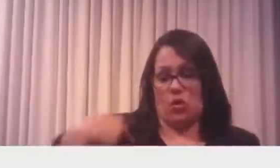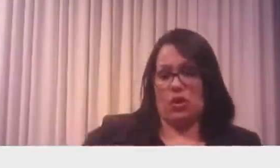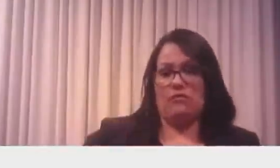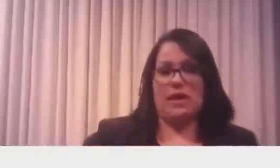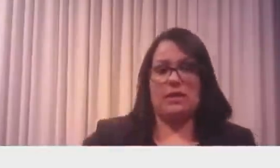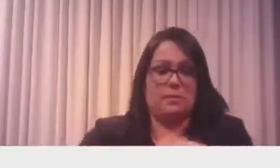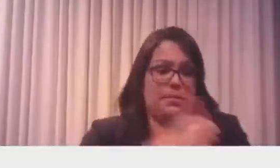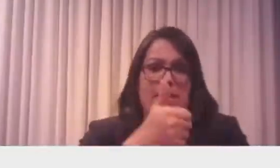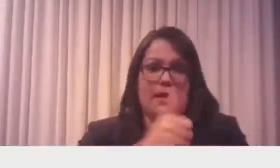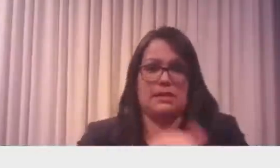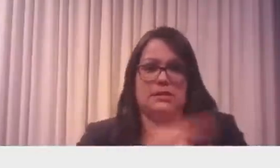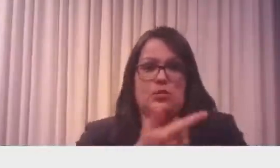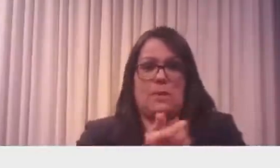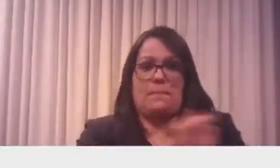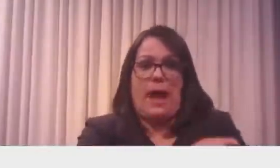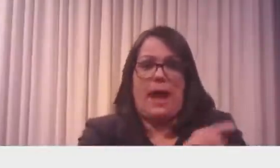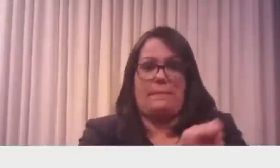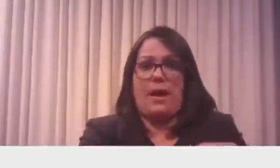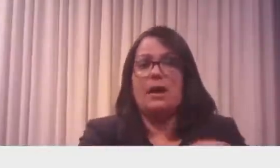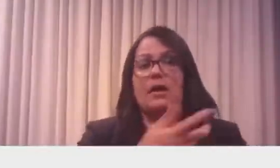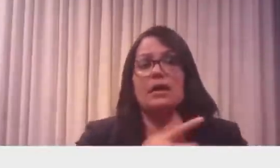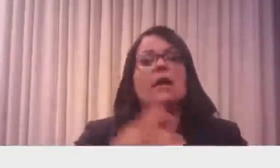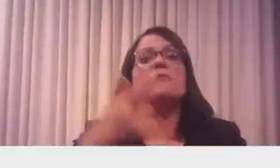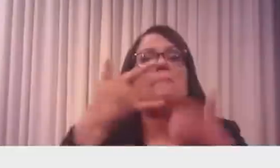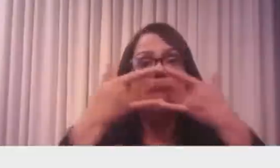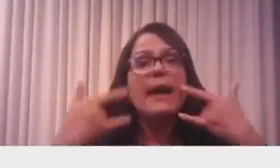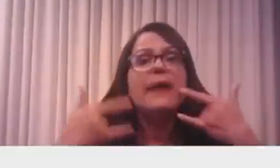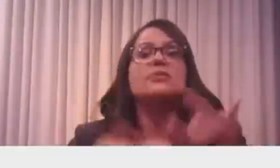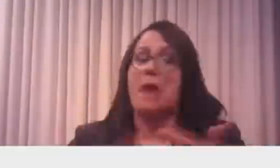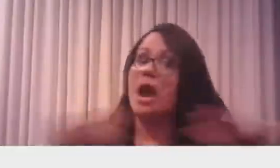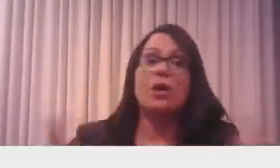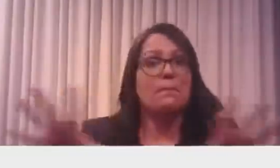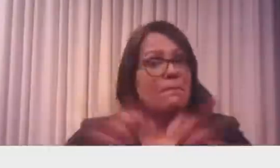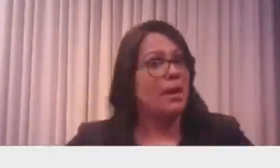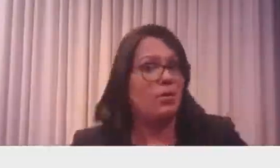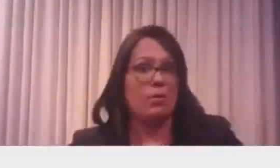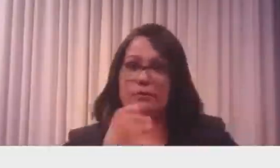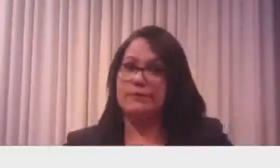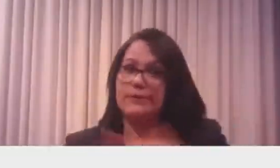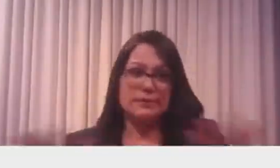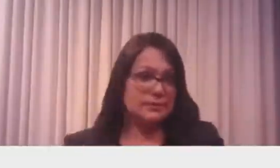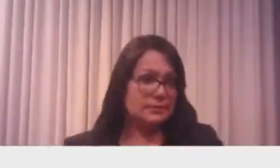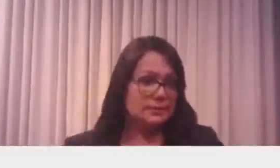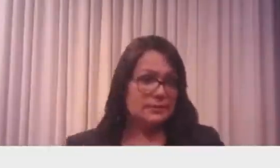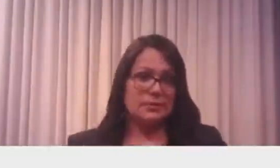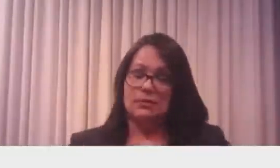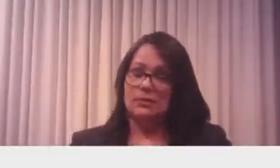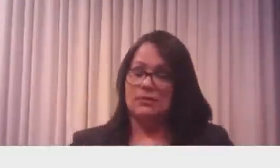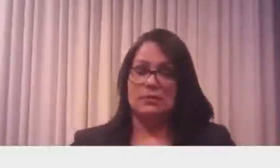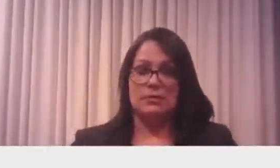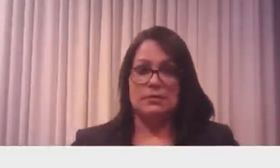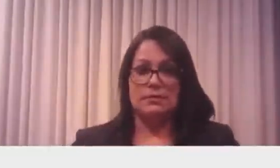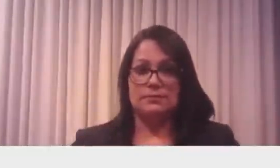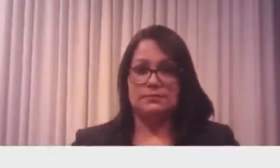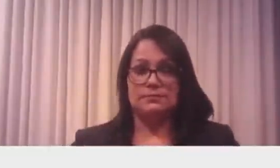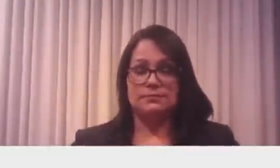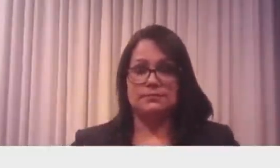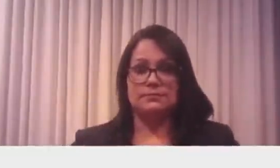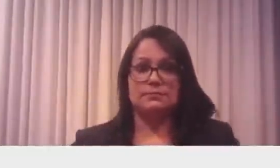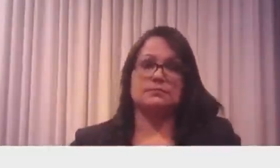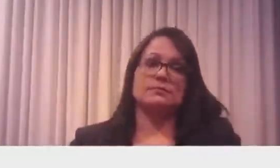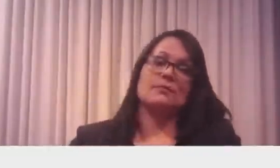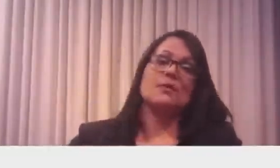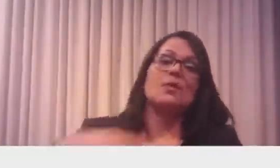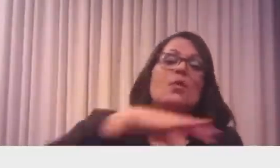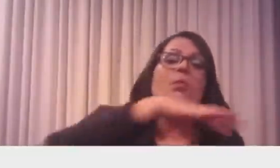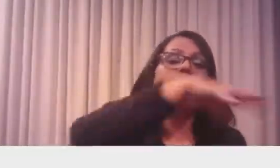Você pode atrasar. Agora, dificilmente, você vai evitar isso daí. É muito difícil evitar. Agora, o que o mundo